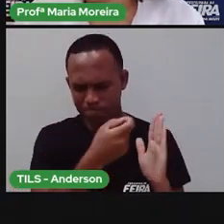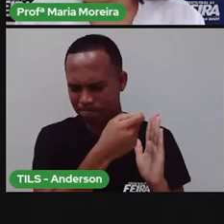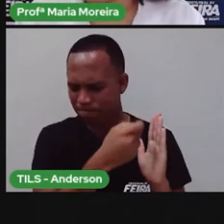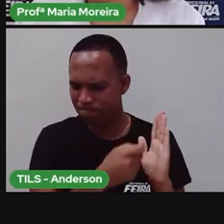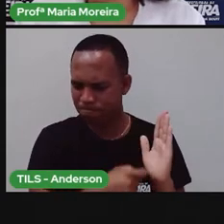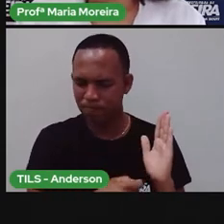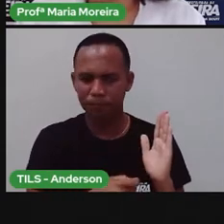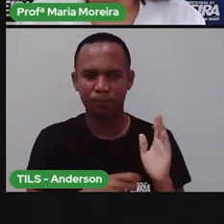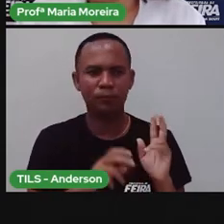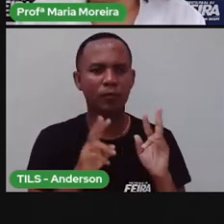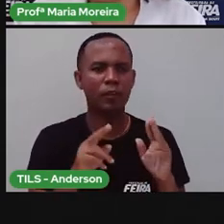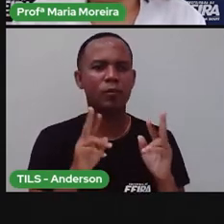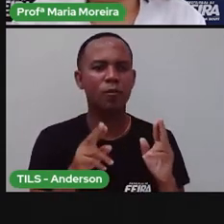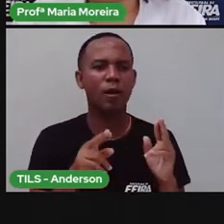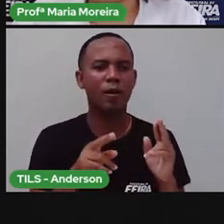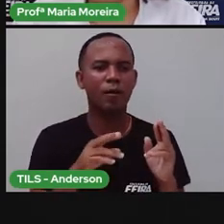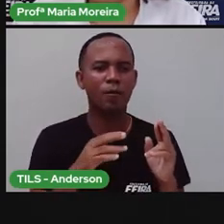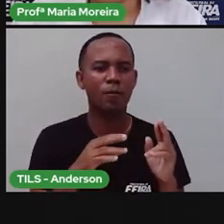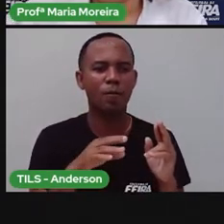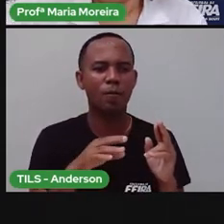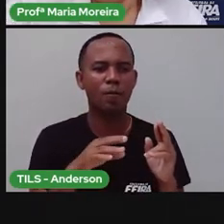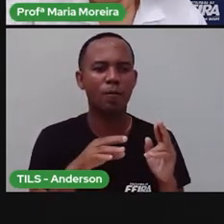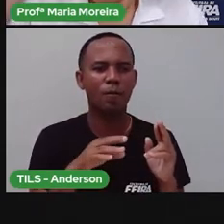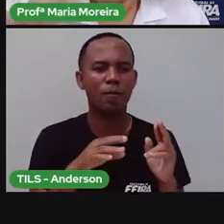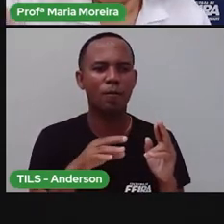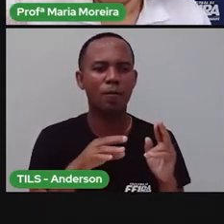Voltando lá no do Pato, a gente fez o quê?